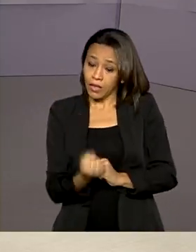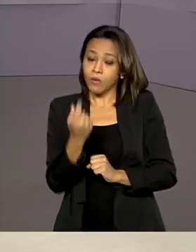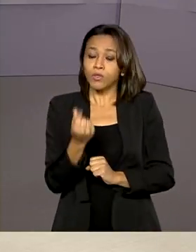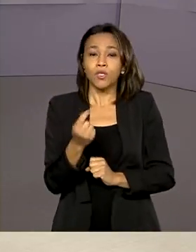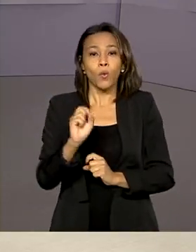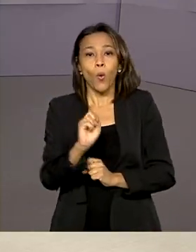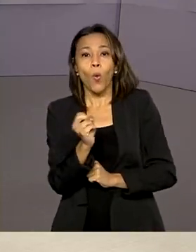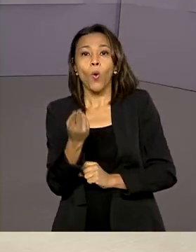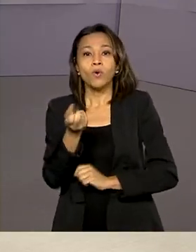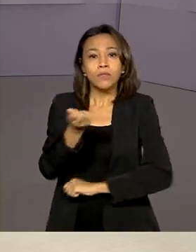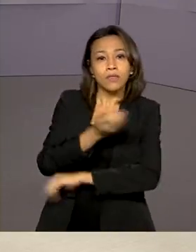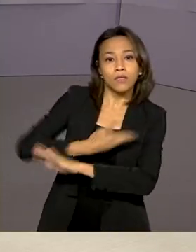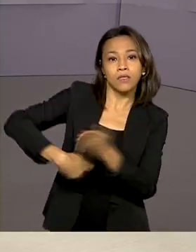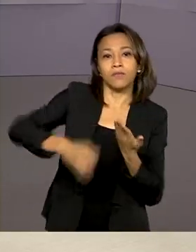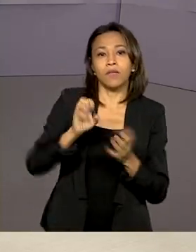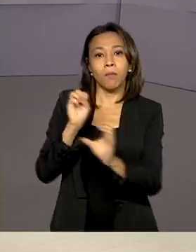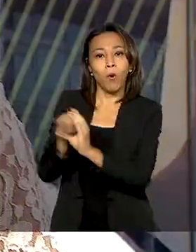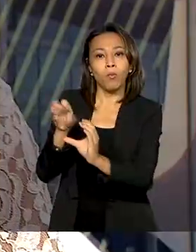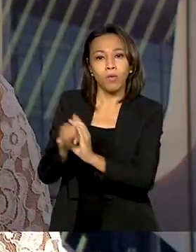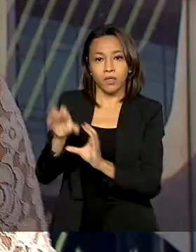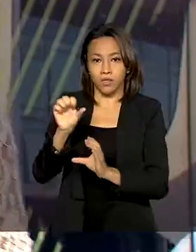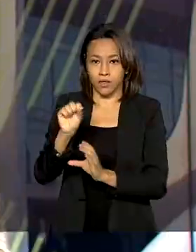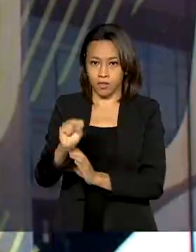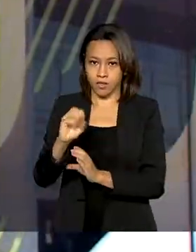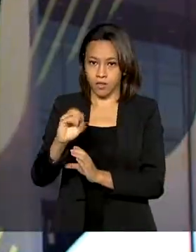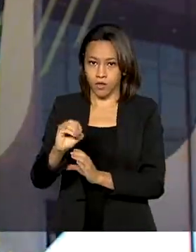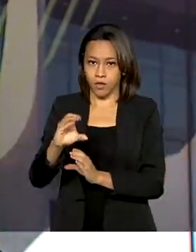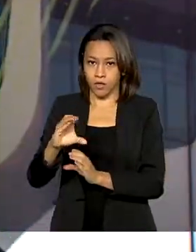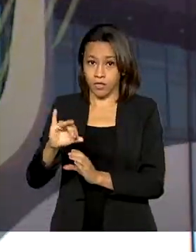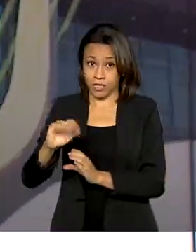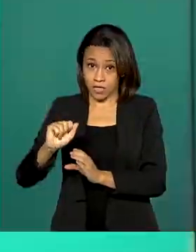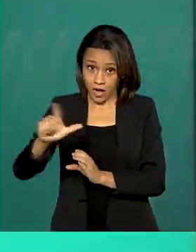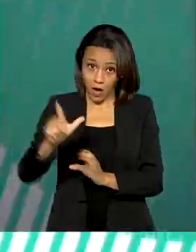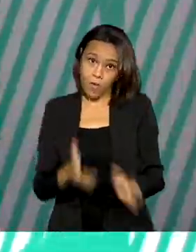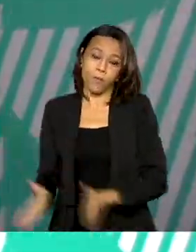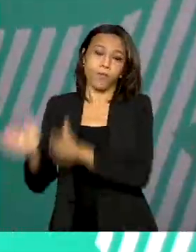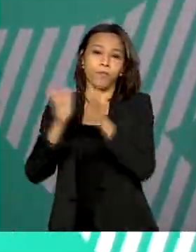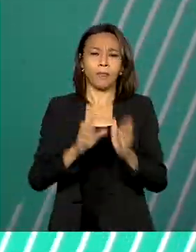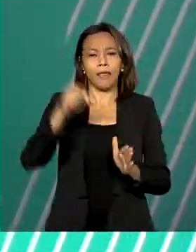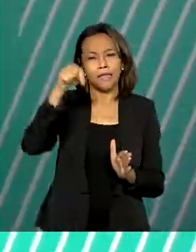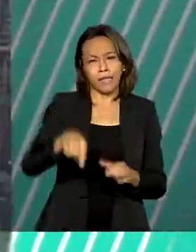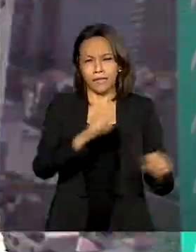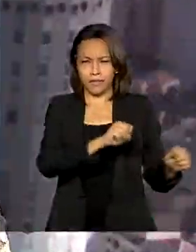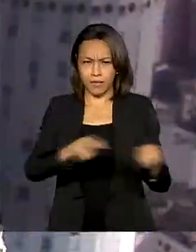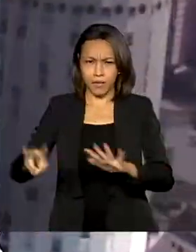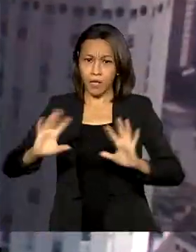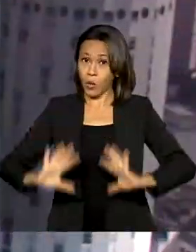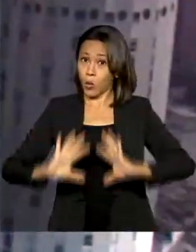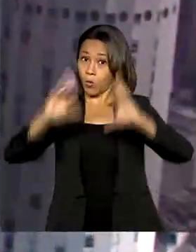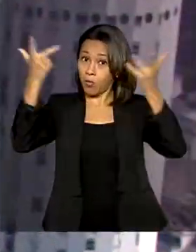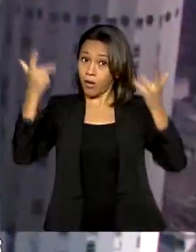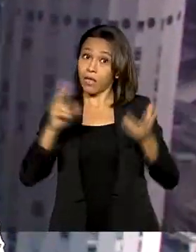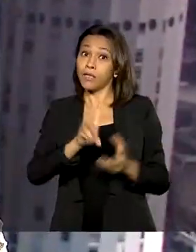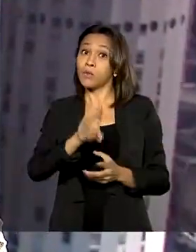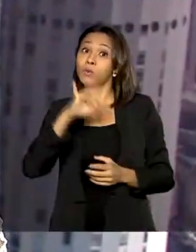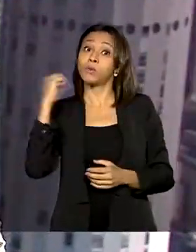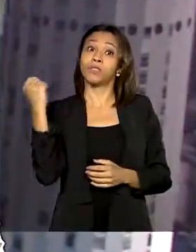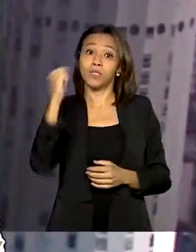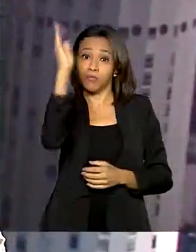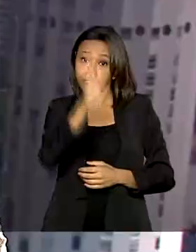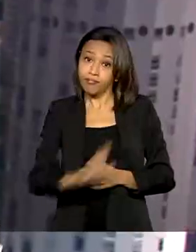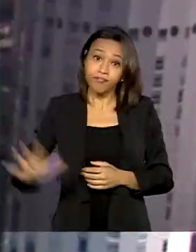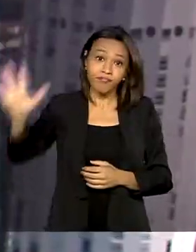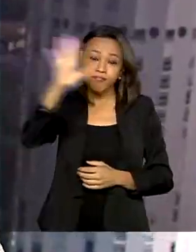recursos da poupança social digital. Nessa semana, foi comemorado o Dia Nacional da Micro e Pequena Empresa.